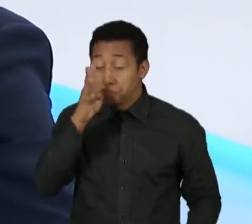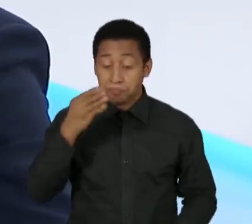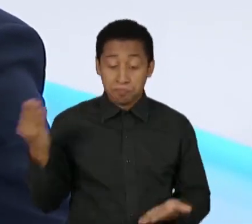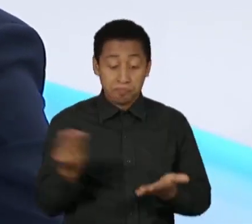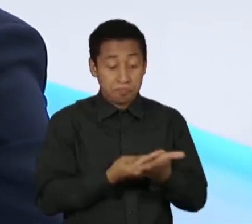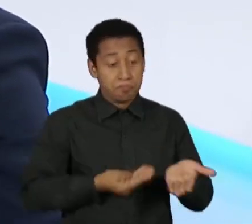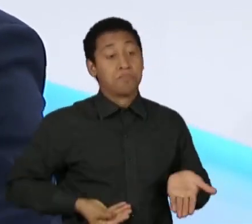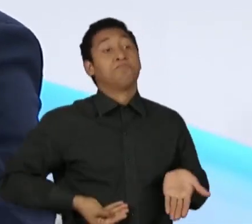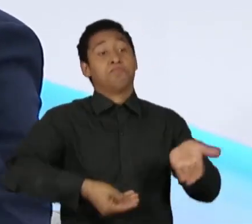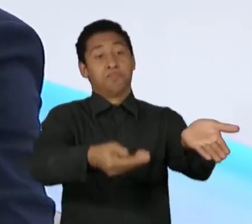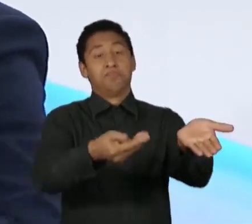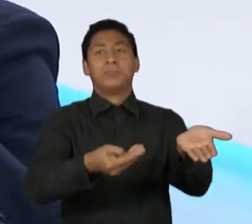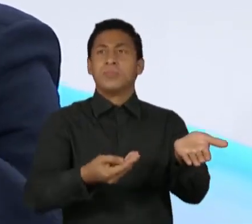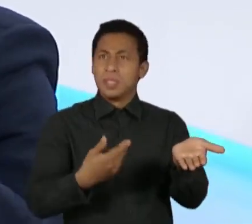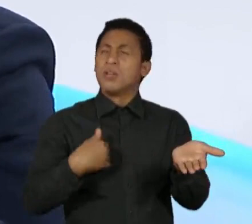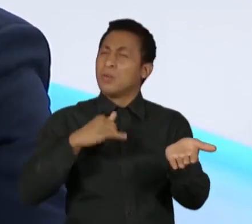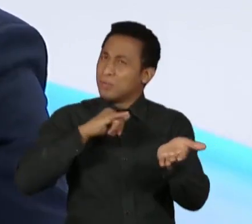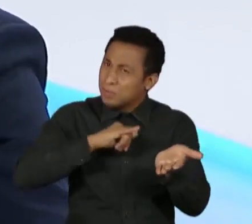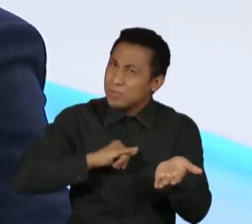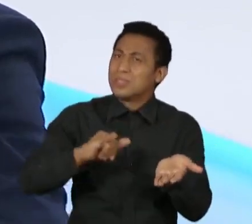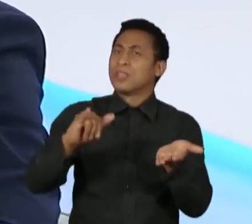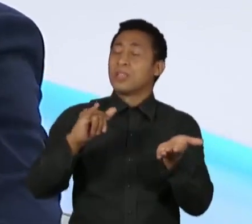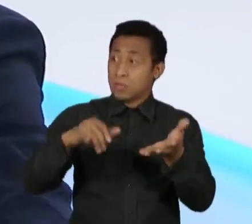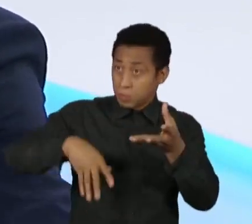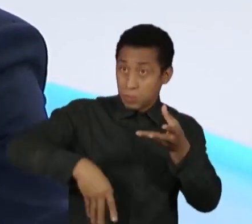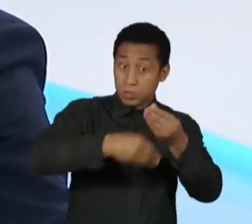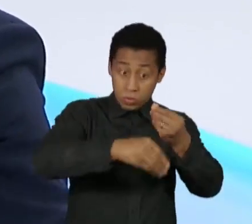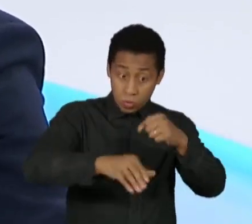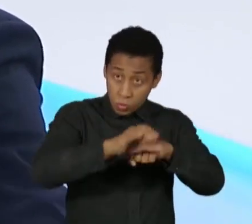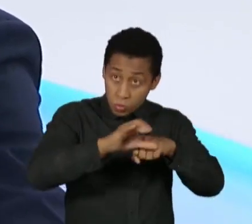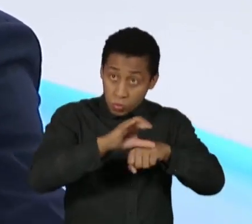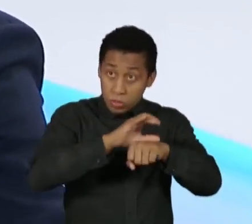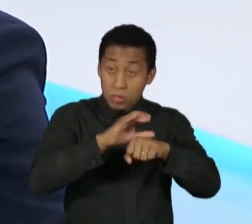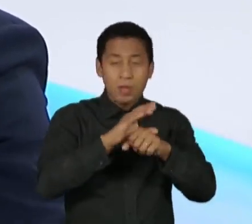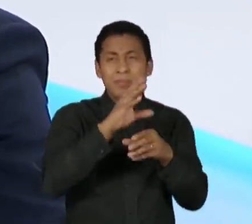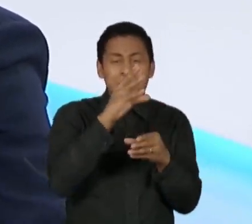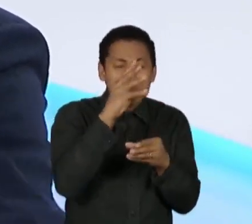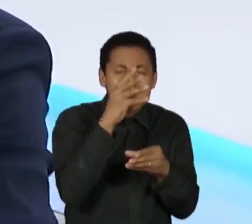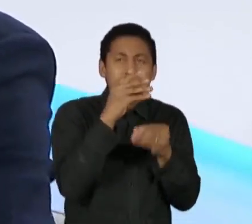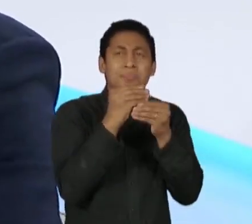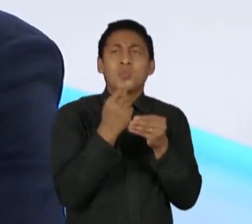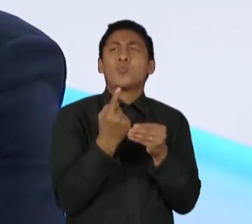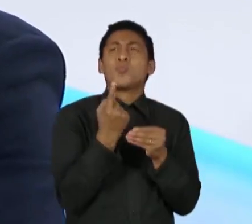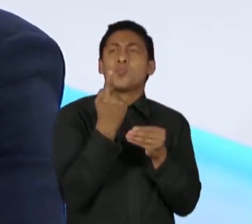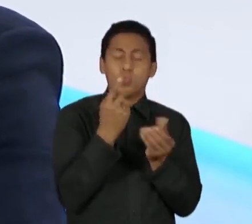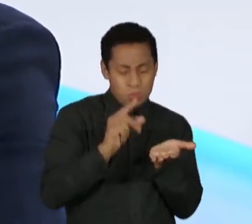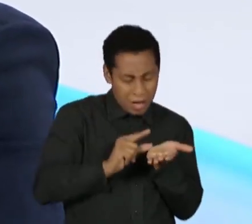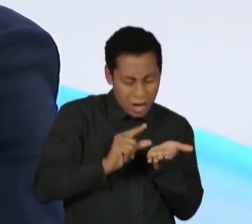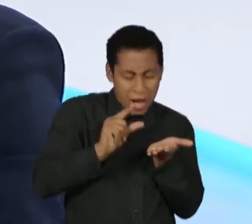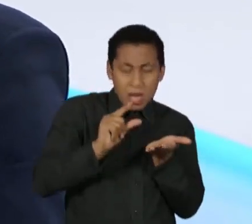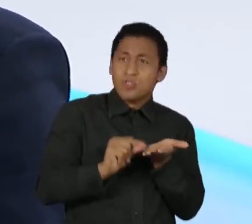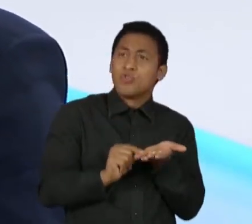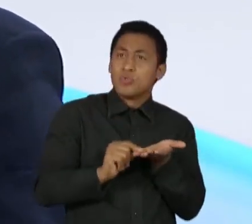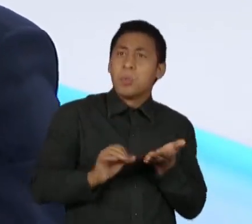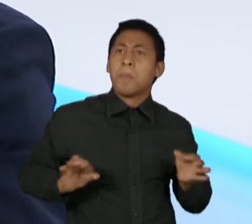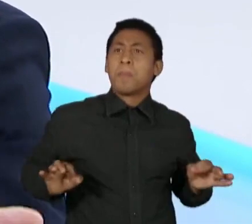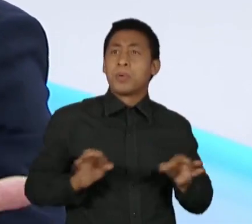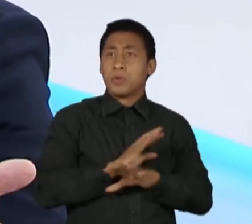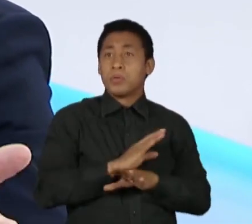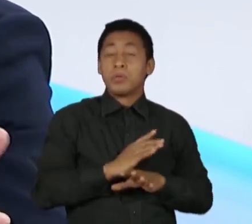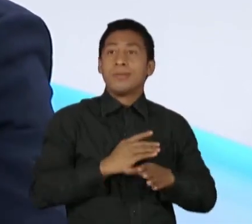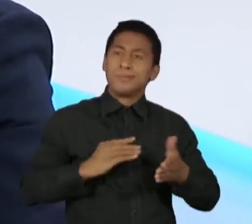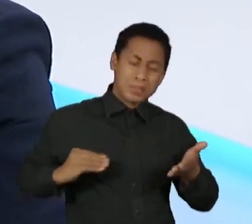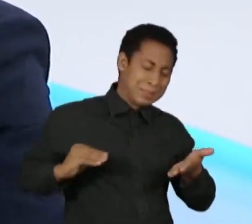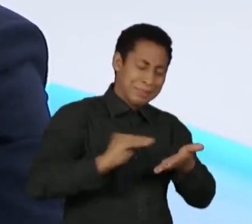que era preciso mandar uma emenda, se é para mandar uma emenda, que fosse uma emenda curta, com um artigo apenas. Mandaram uma PEC com quase